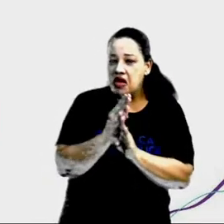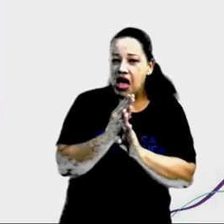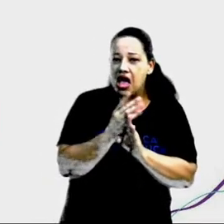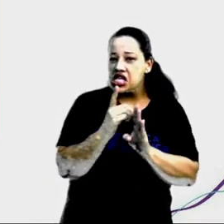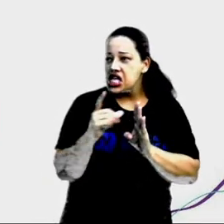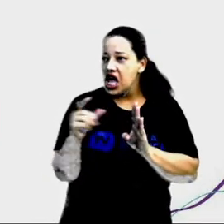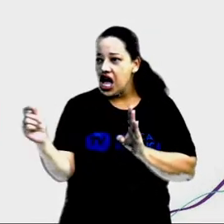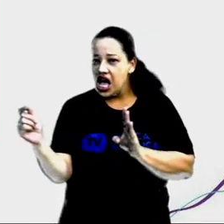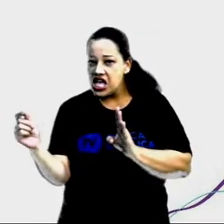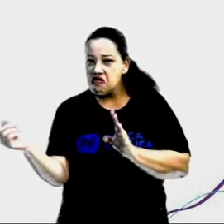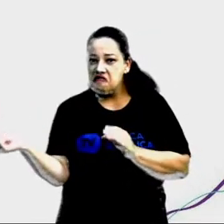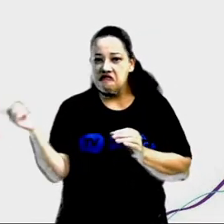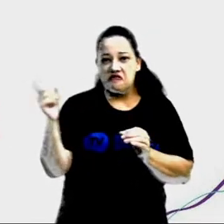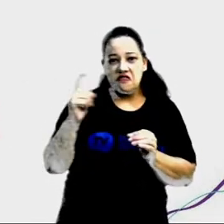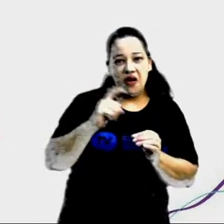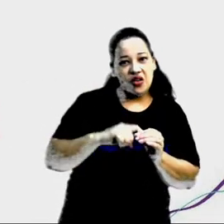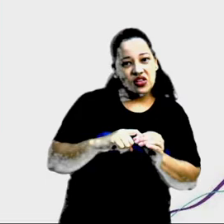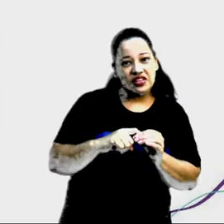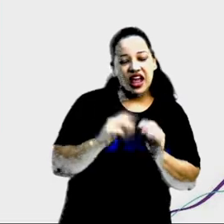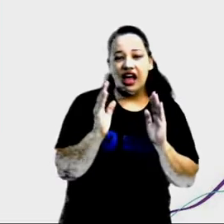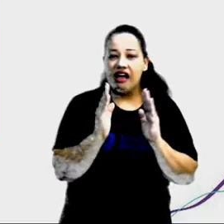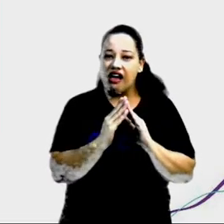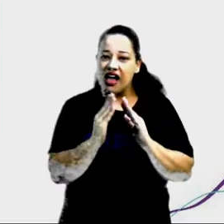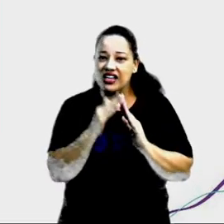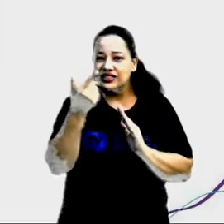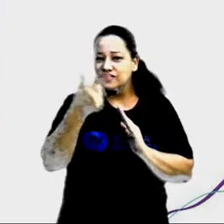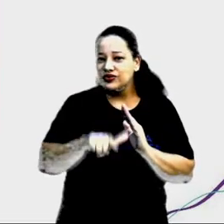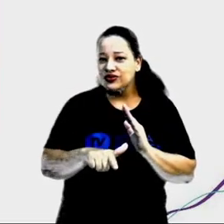até voltar para sua casa novamente.